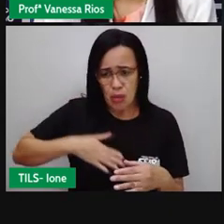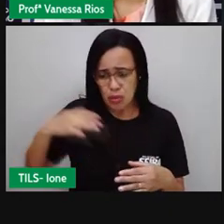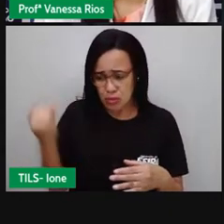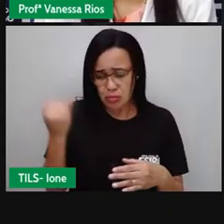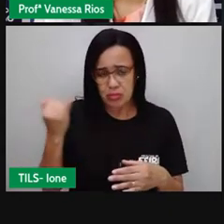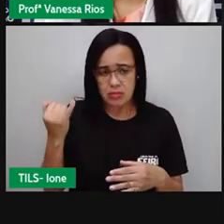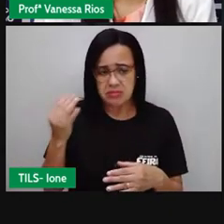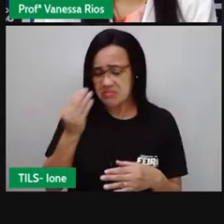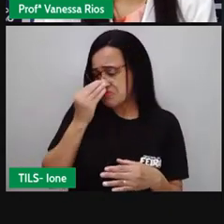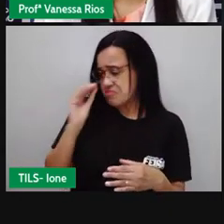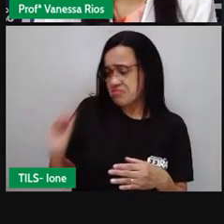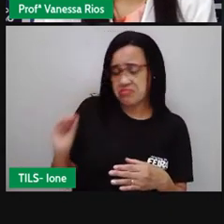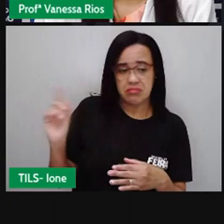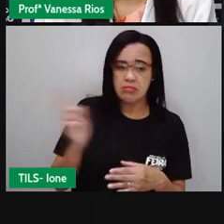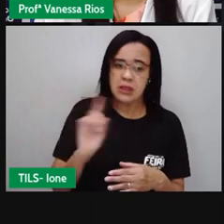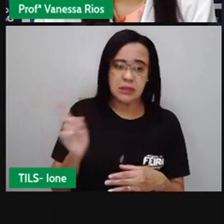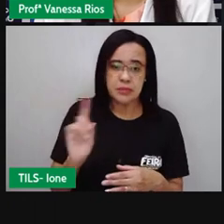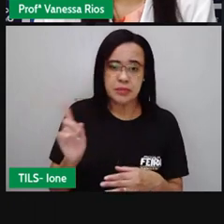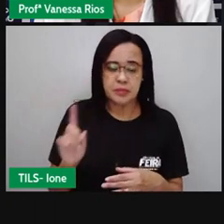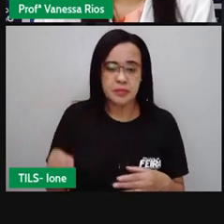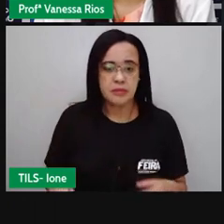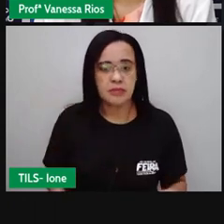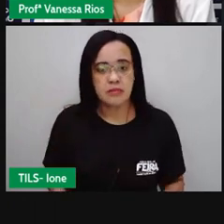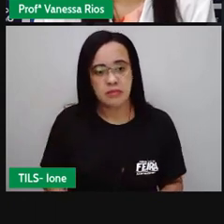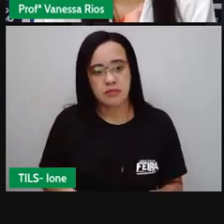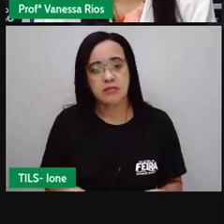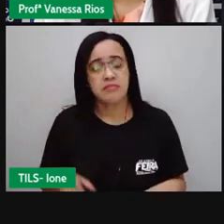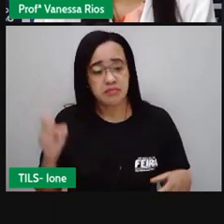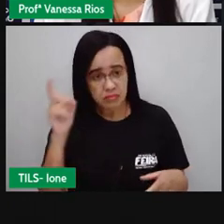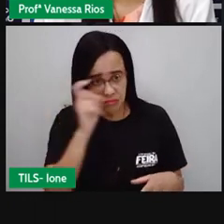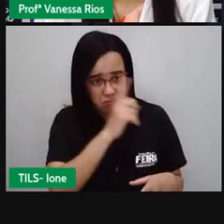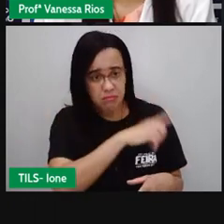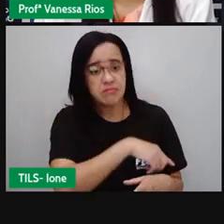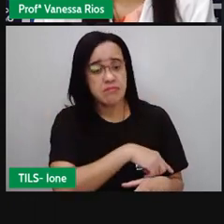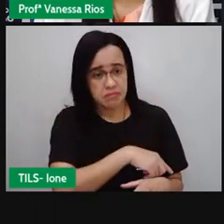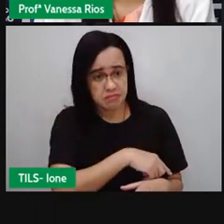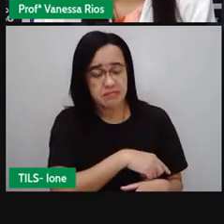à sua volta. Mas vamos lá.